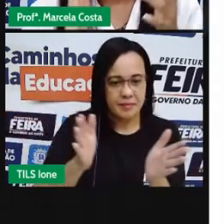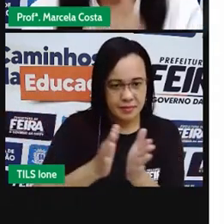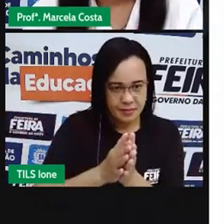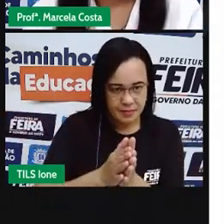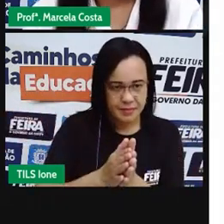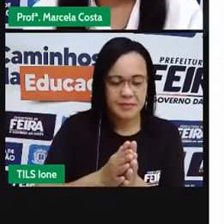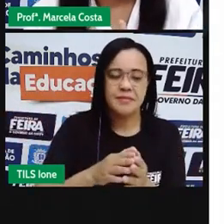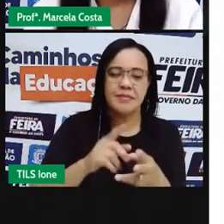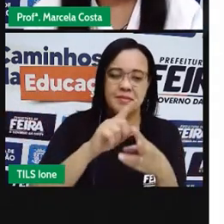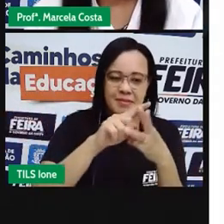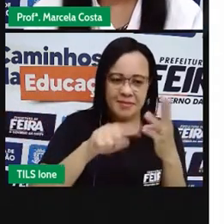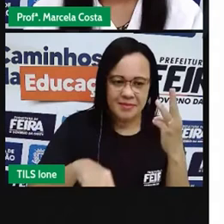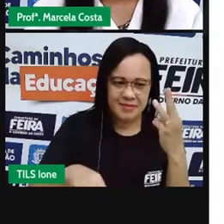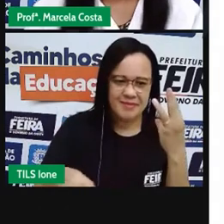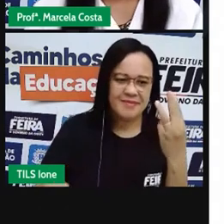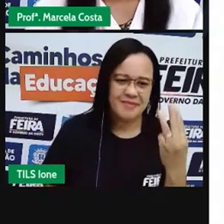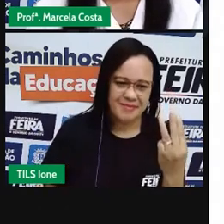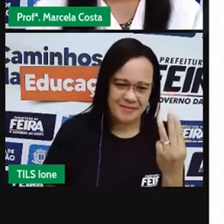Preguiça.